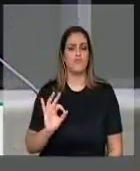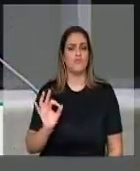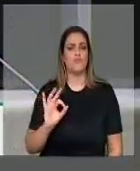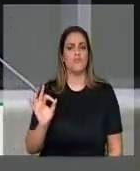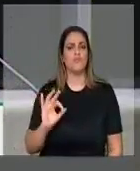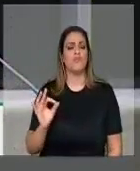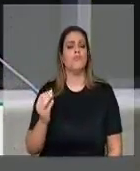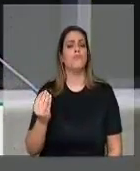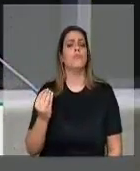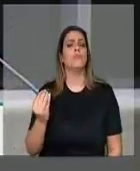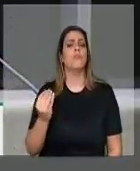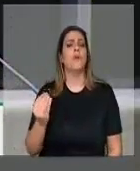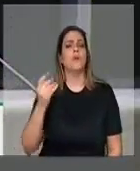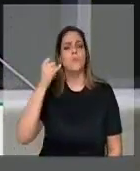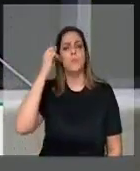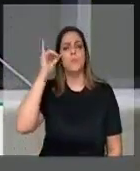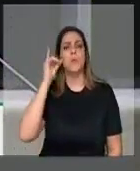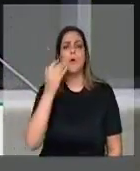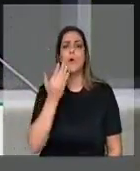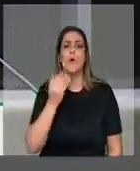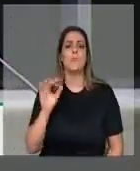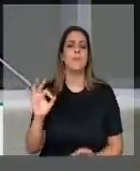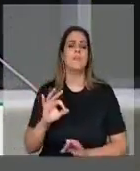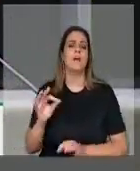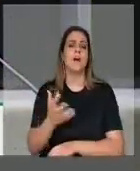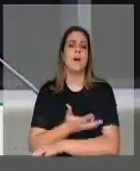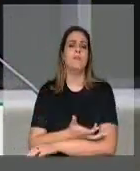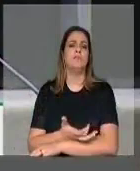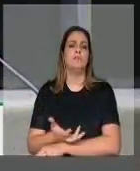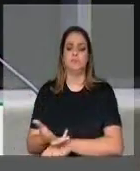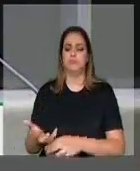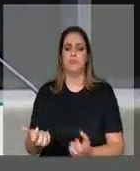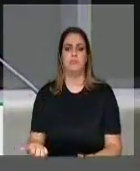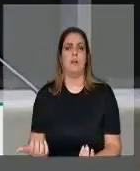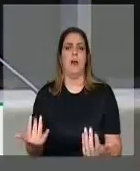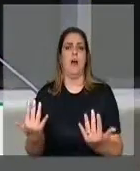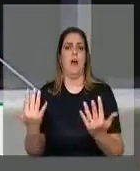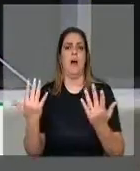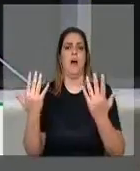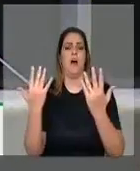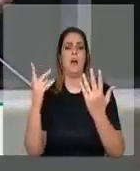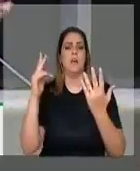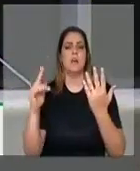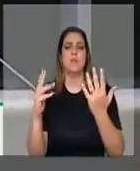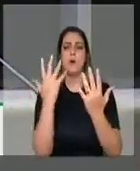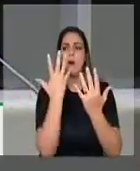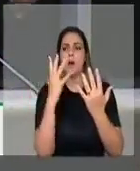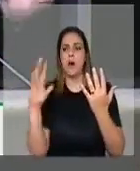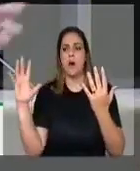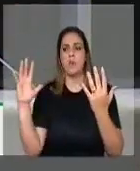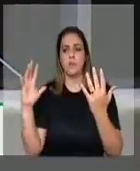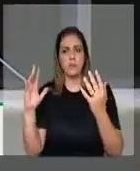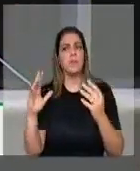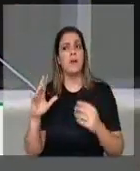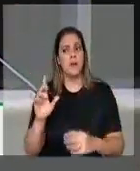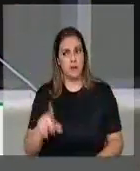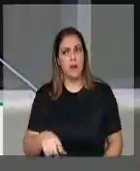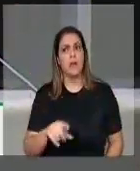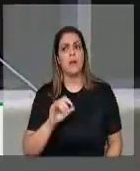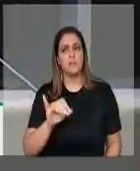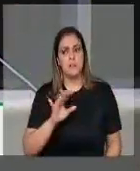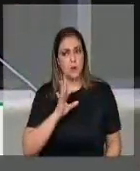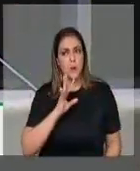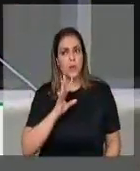capim, o que acontece? O capim fica quase na altura das árvores. Às vezes até exagero, mas quem for, quem